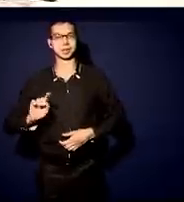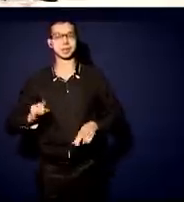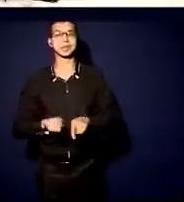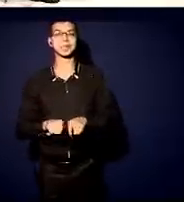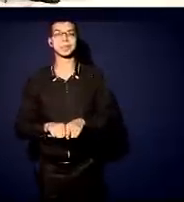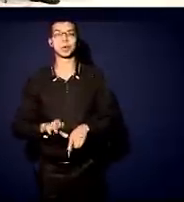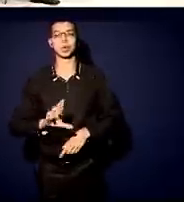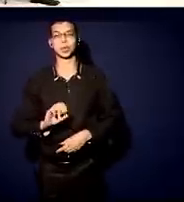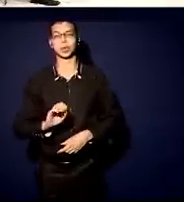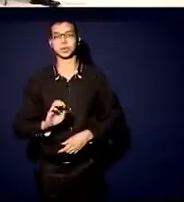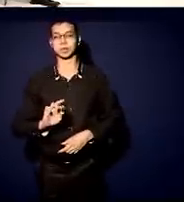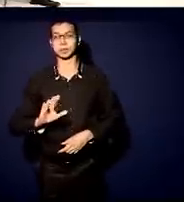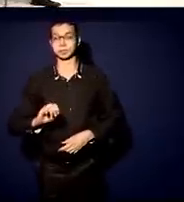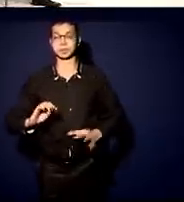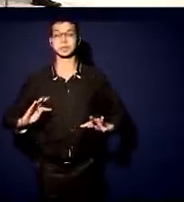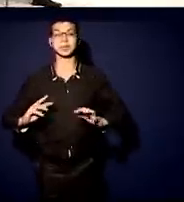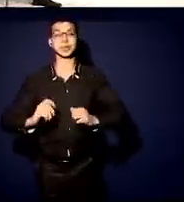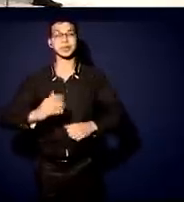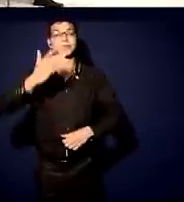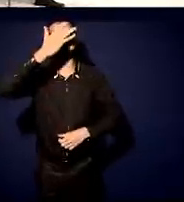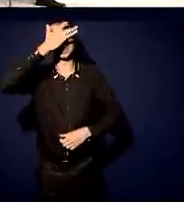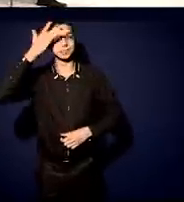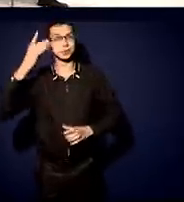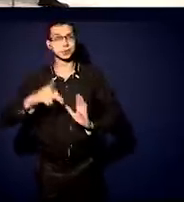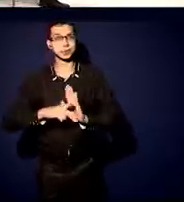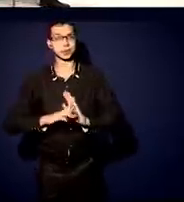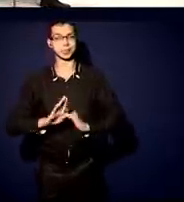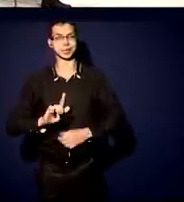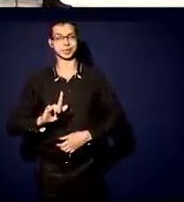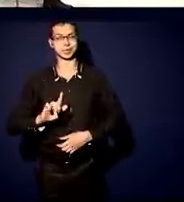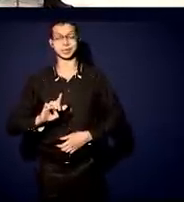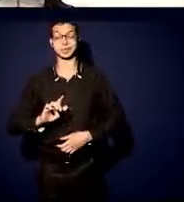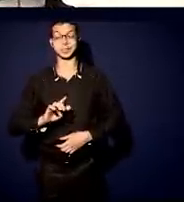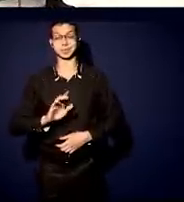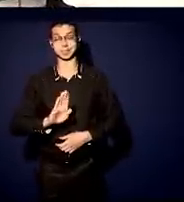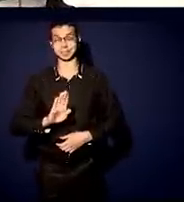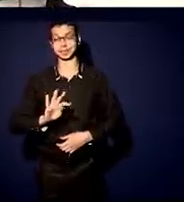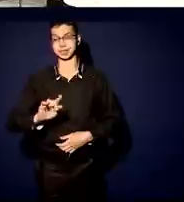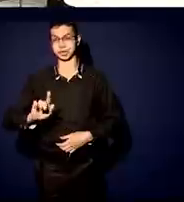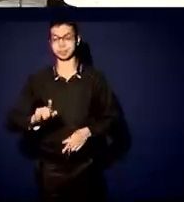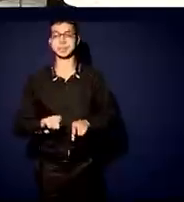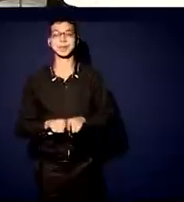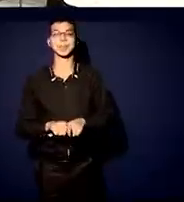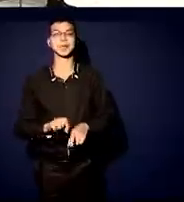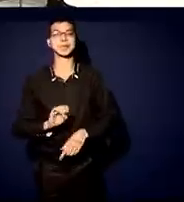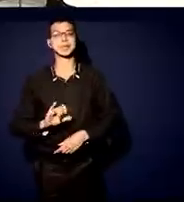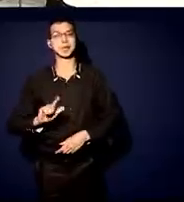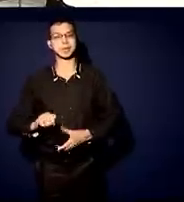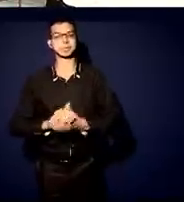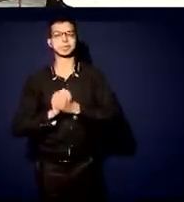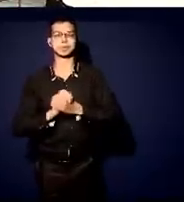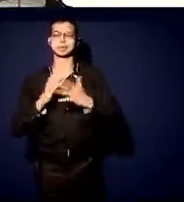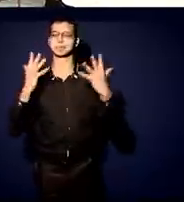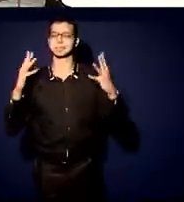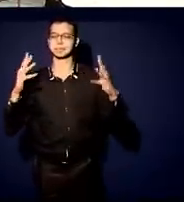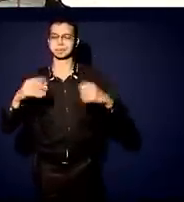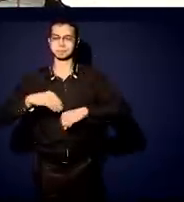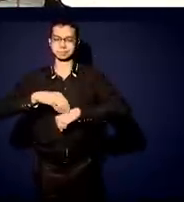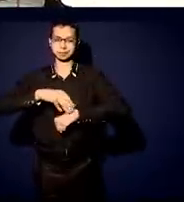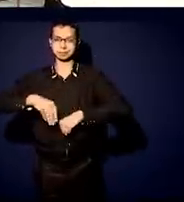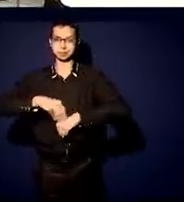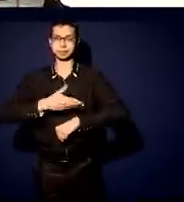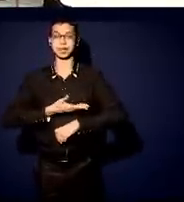todos aqueles que fazem parte do BTG. Cumprimentar você, Sila, parabéns pela moderação e também os meus colegas Eduardo